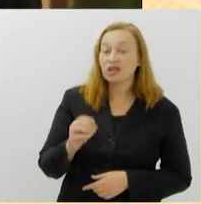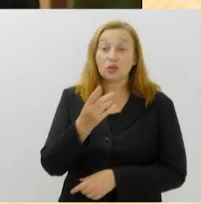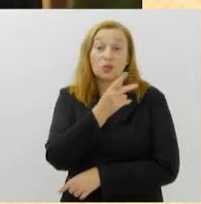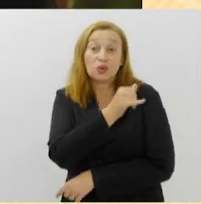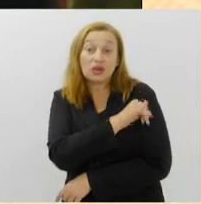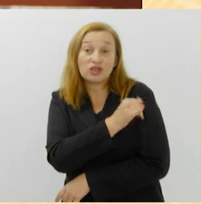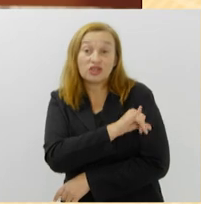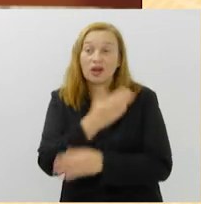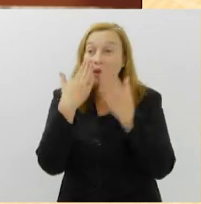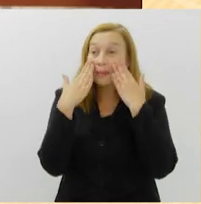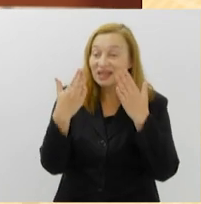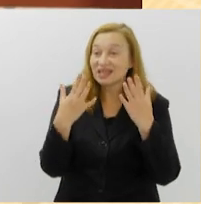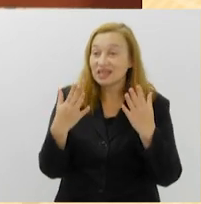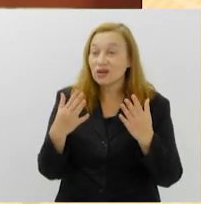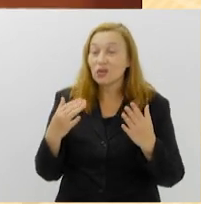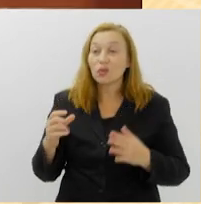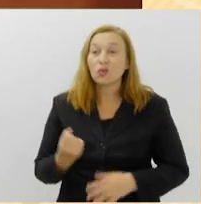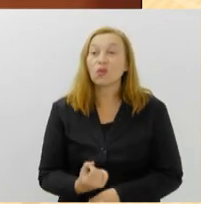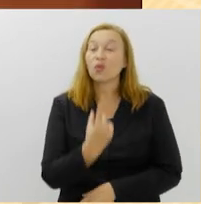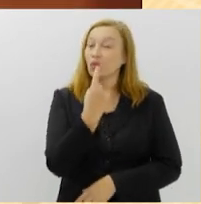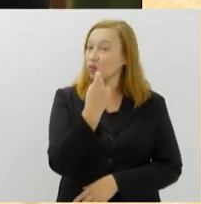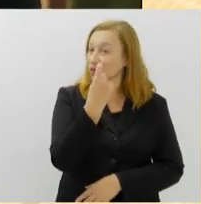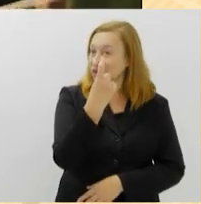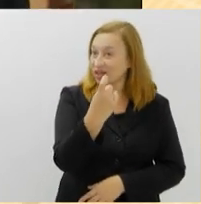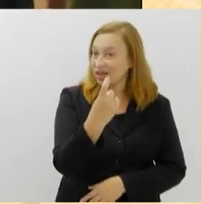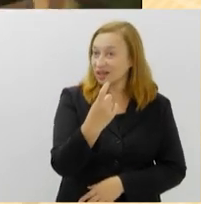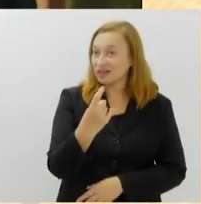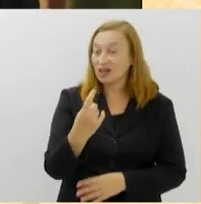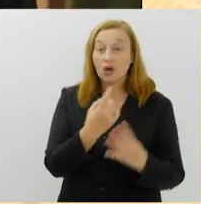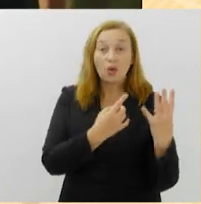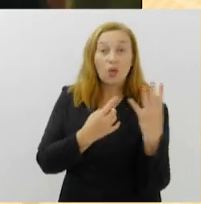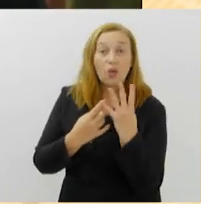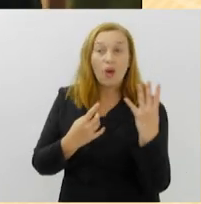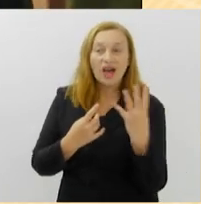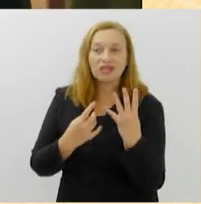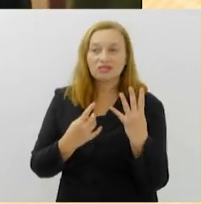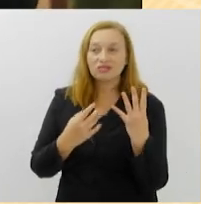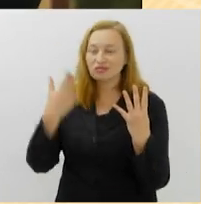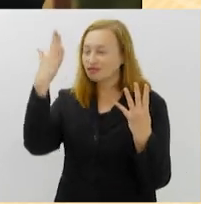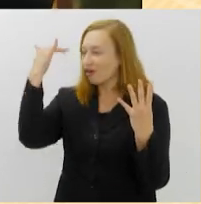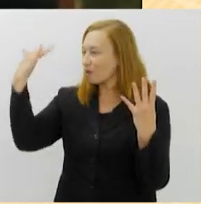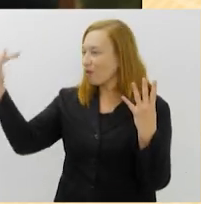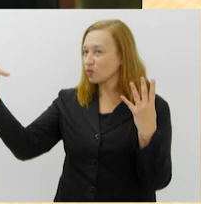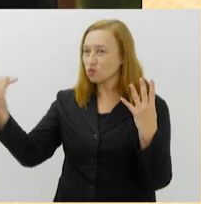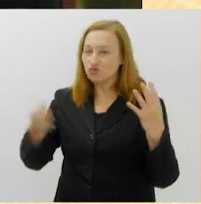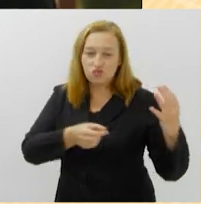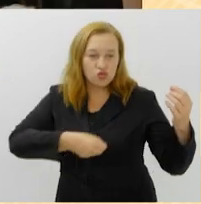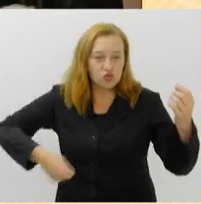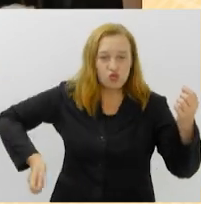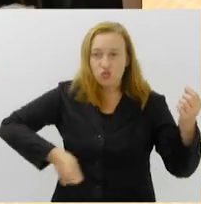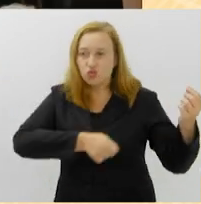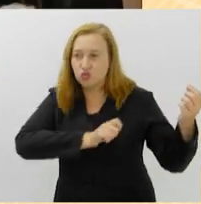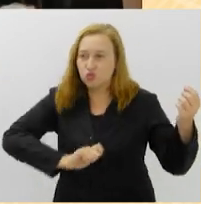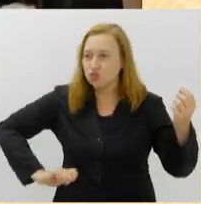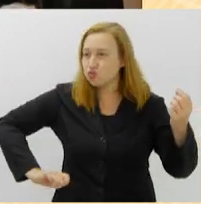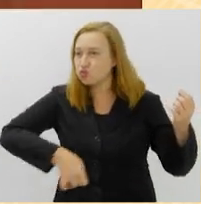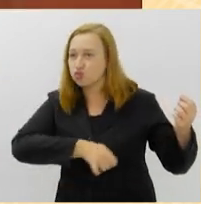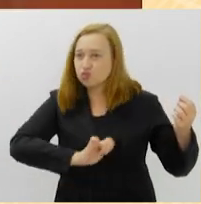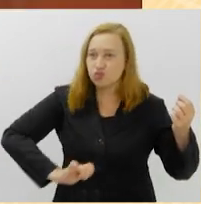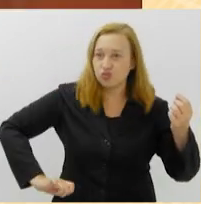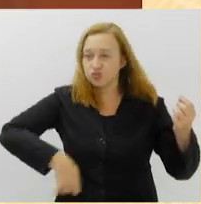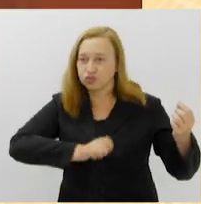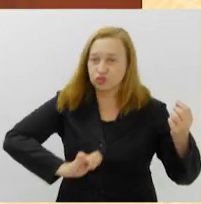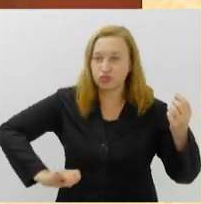uma apresentação única do renomado quarteto austríaco, com obras clássicas de compositores como Beethoven e Schubert.